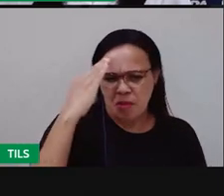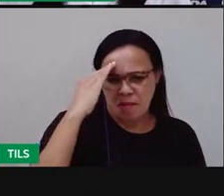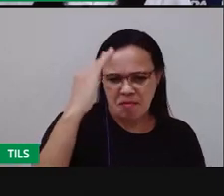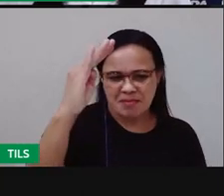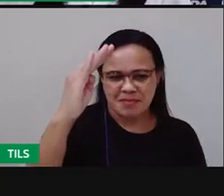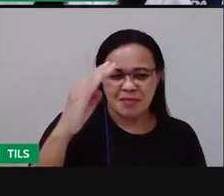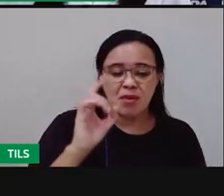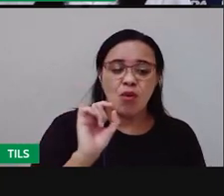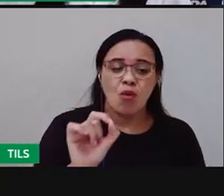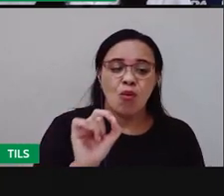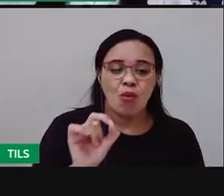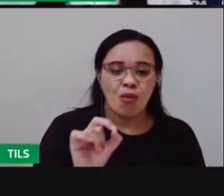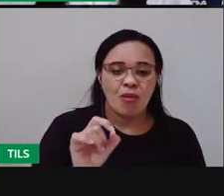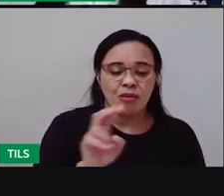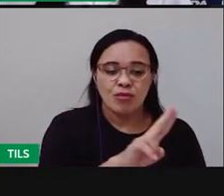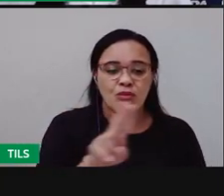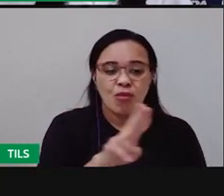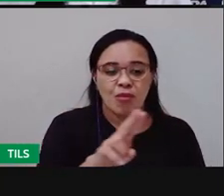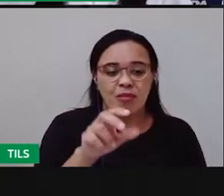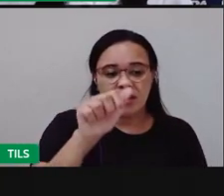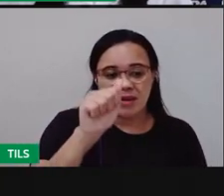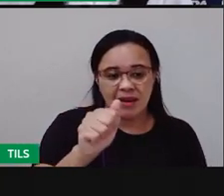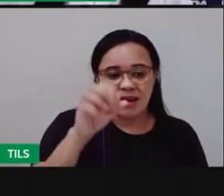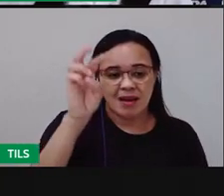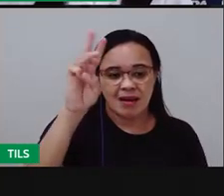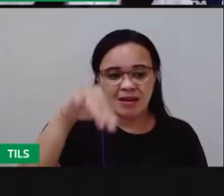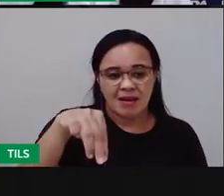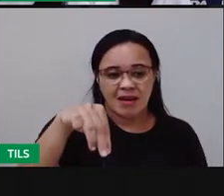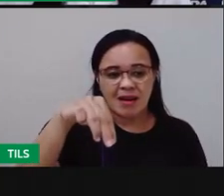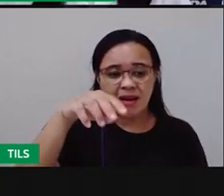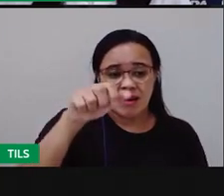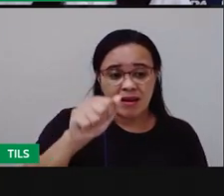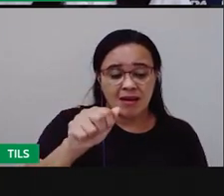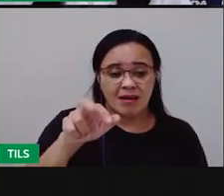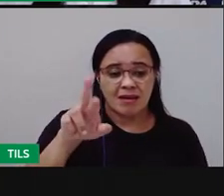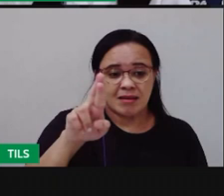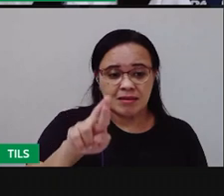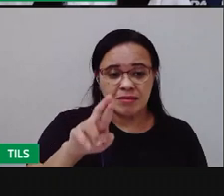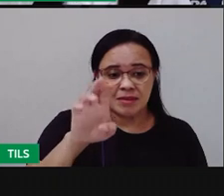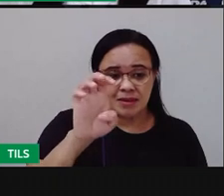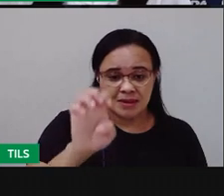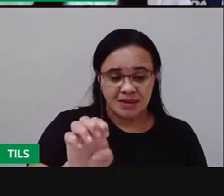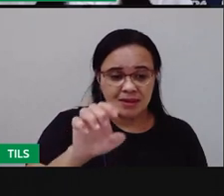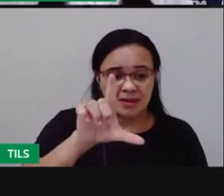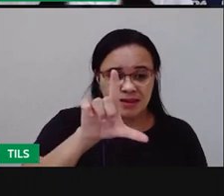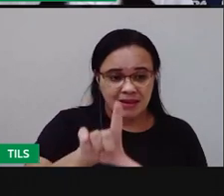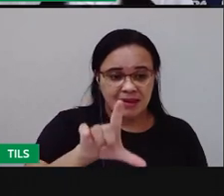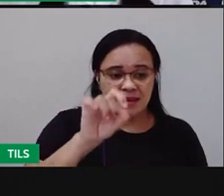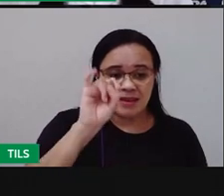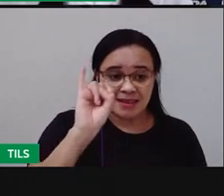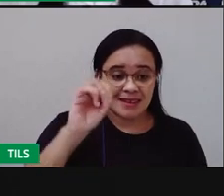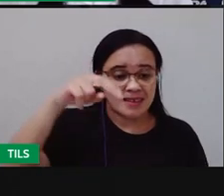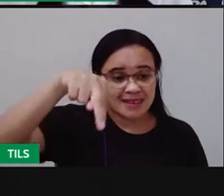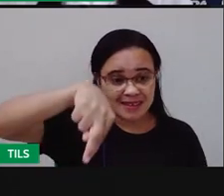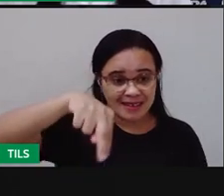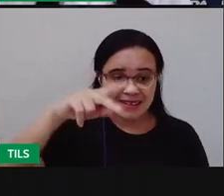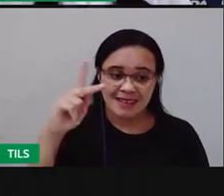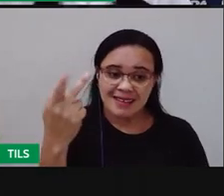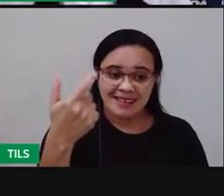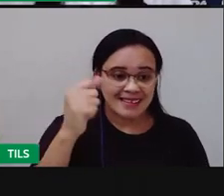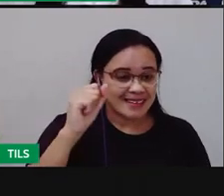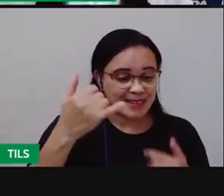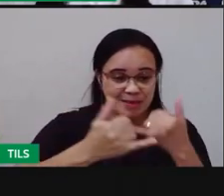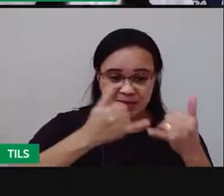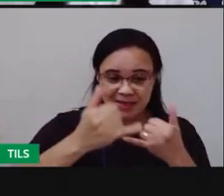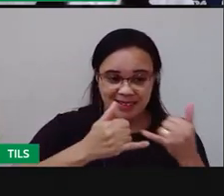Essa brincadeira É muito divertida E eu tenho certeza